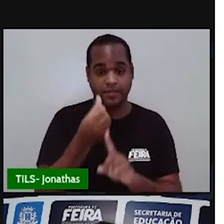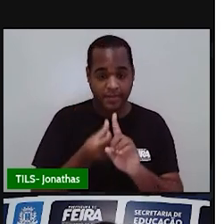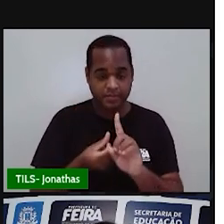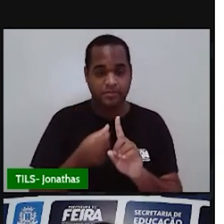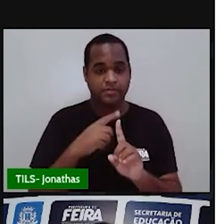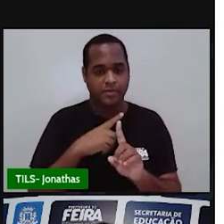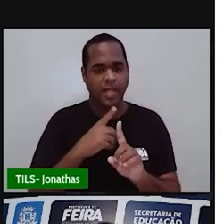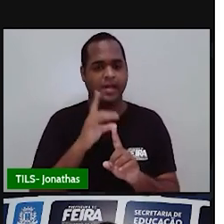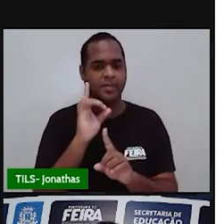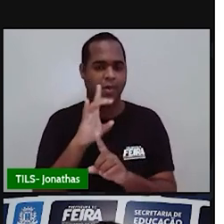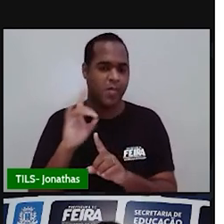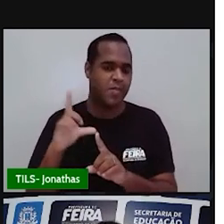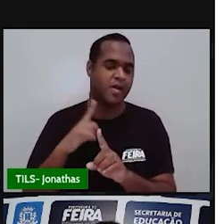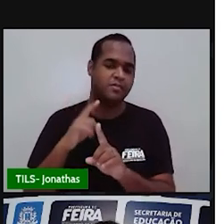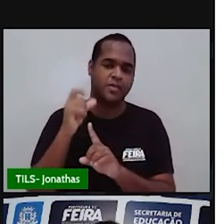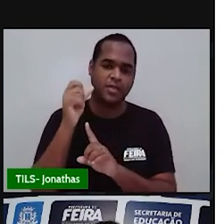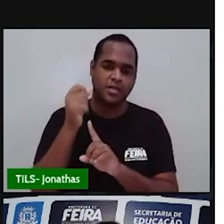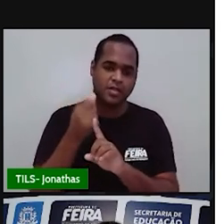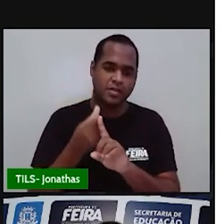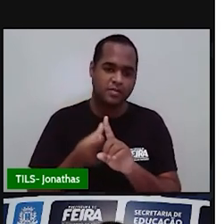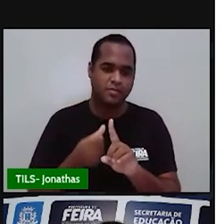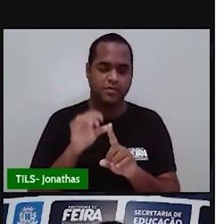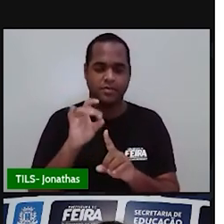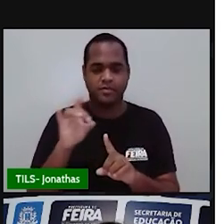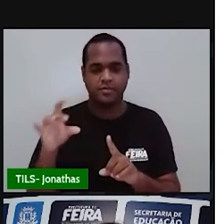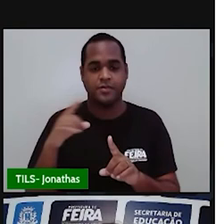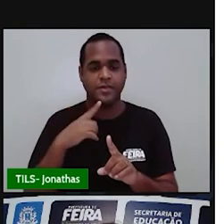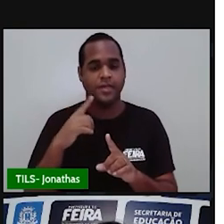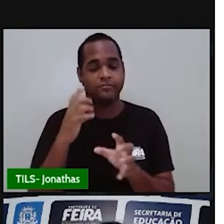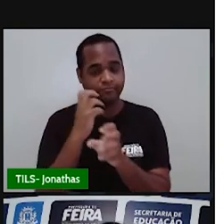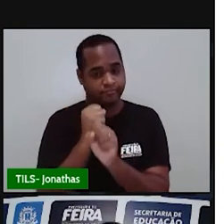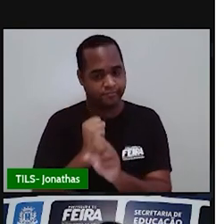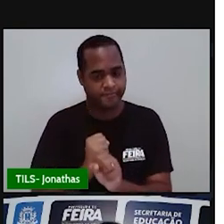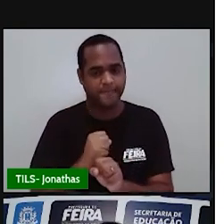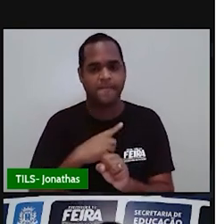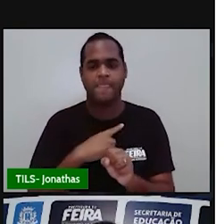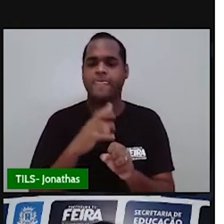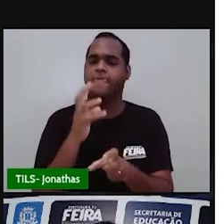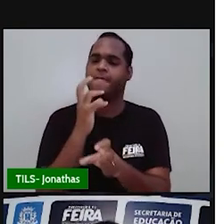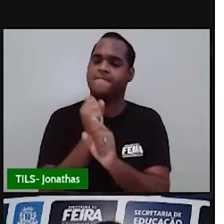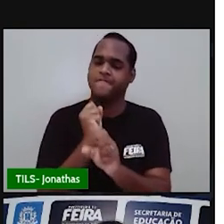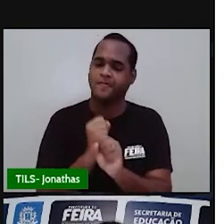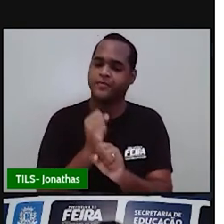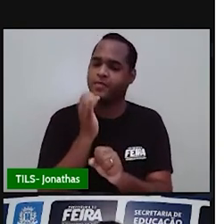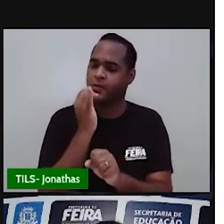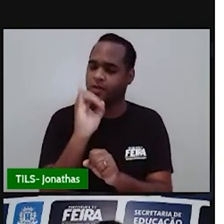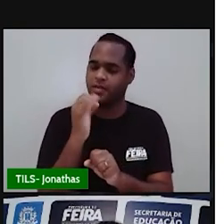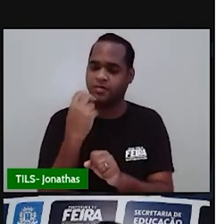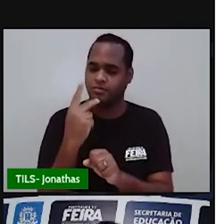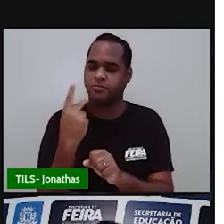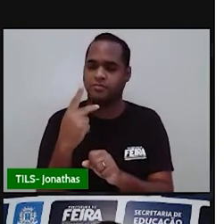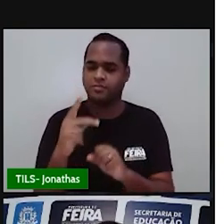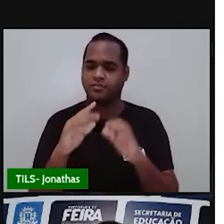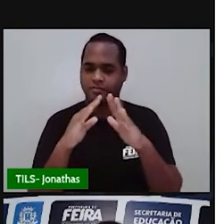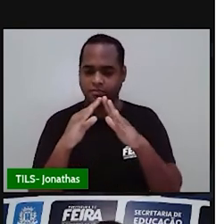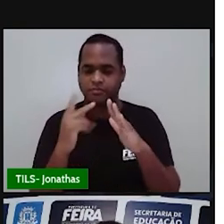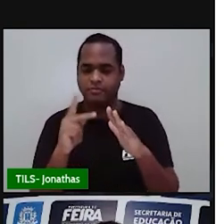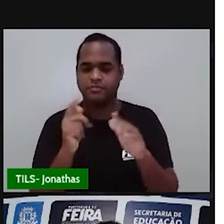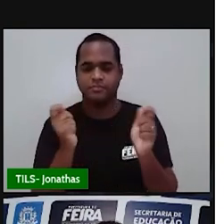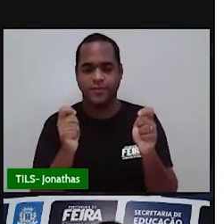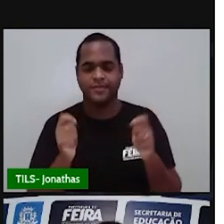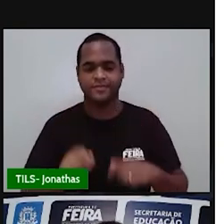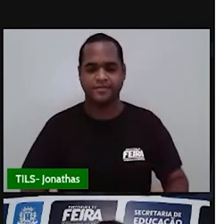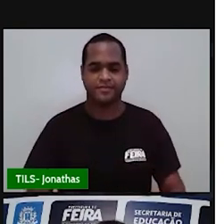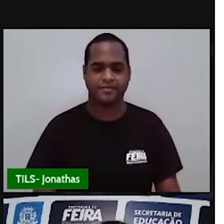cada mês com o seu consumo. Você pode procurar isso na conta de energia elétrica aí da sua